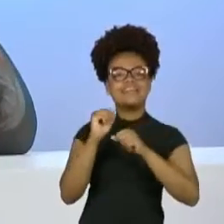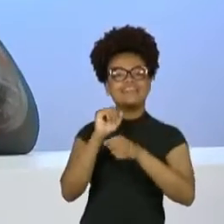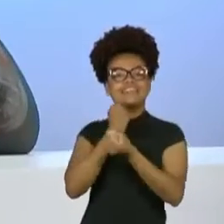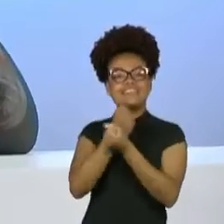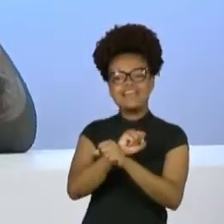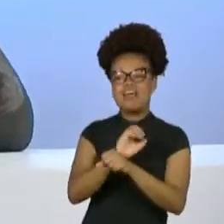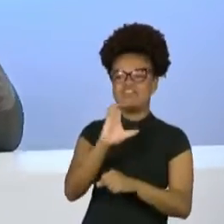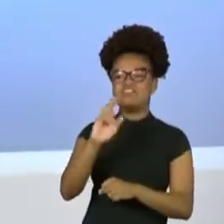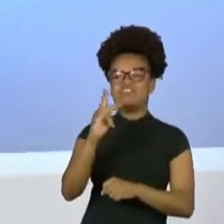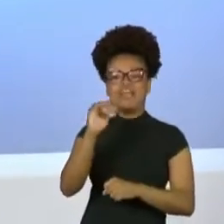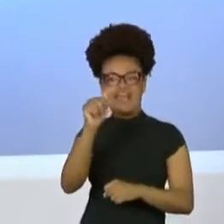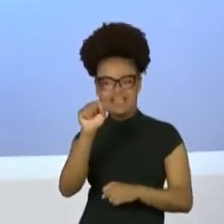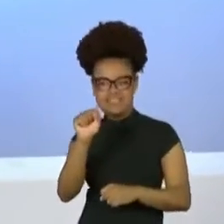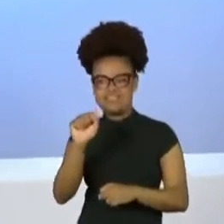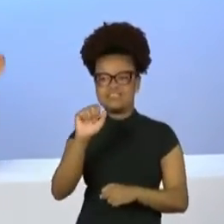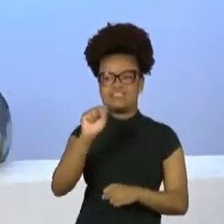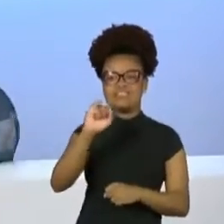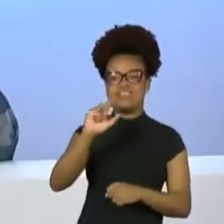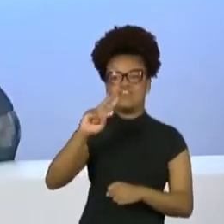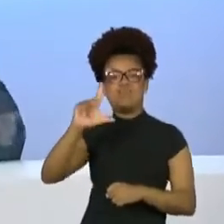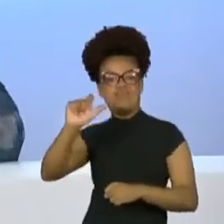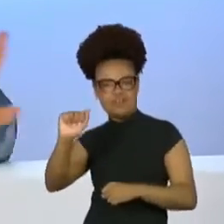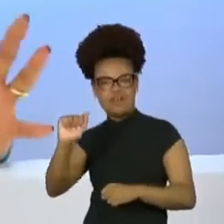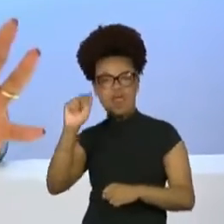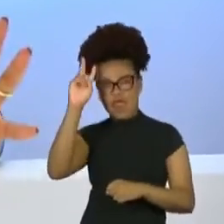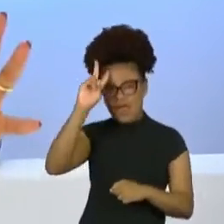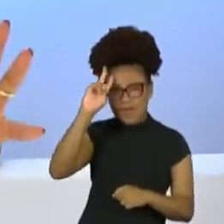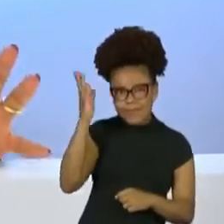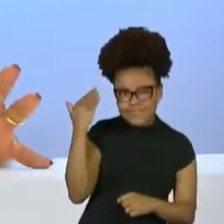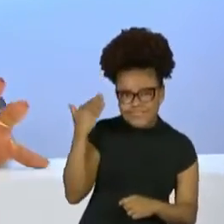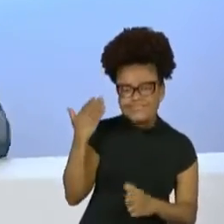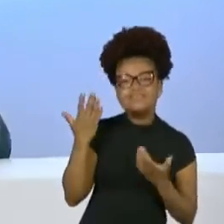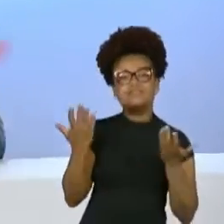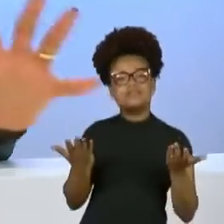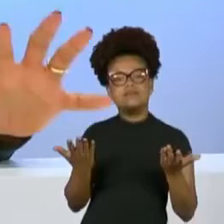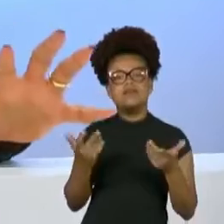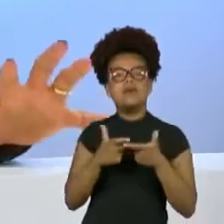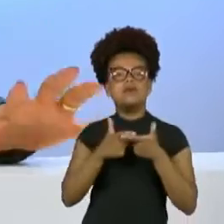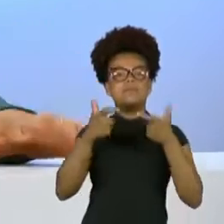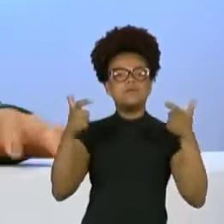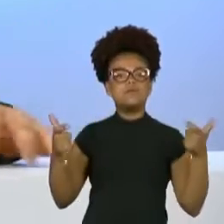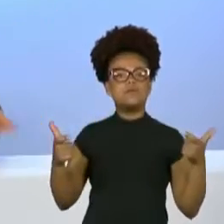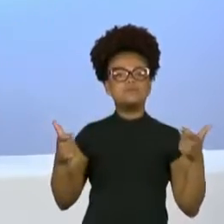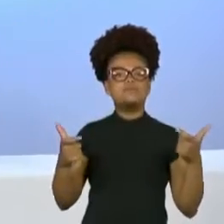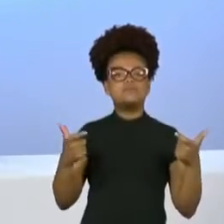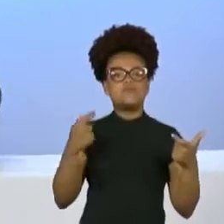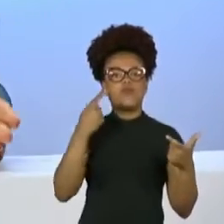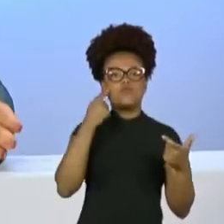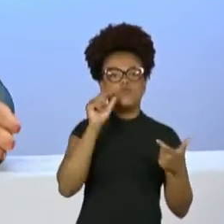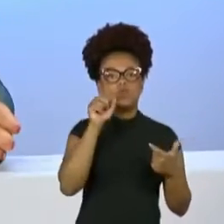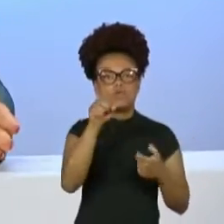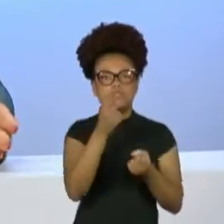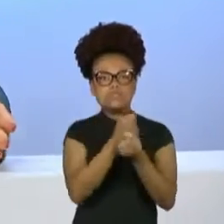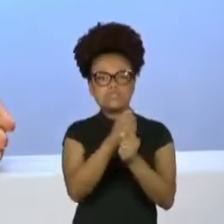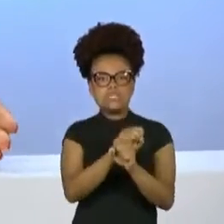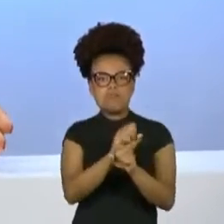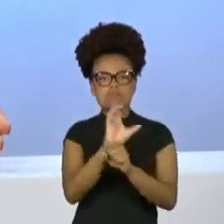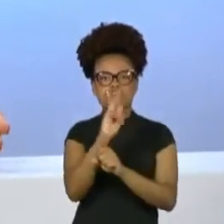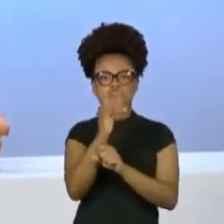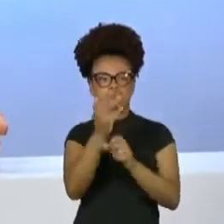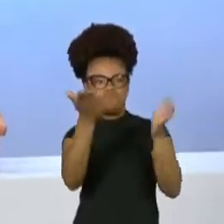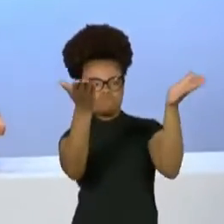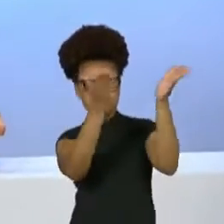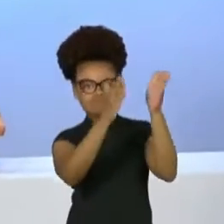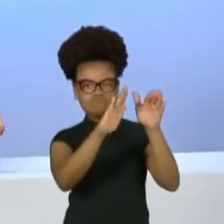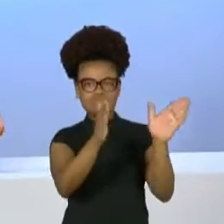foi retratada muitas vezes pelo lado erótico, né? Muito se falou sobre isso. O filme que você fez,